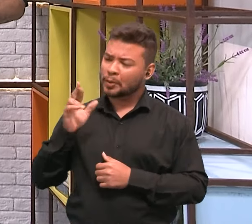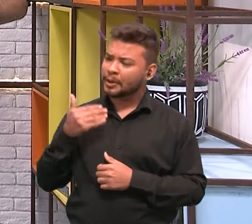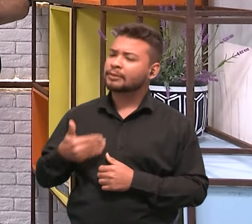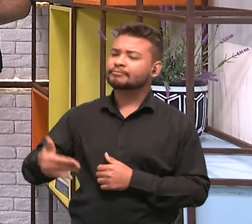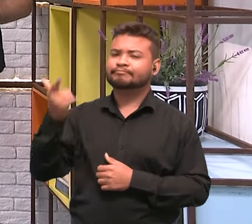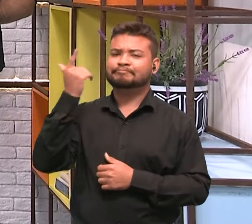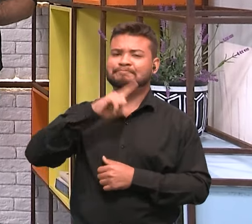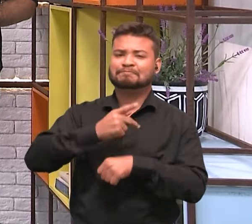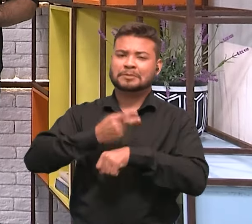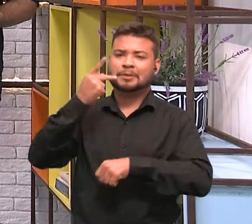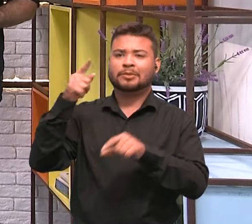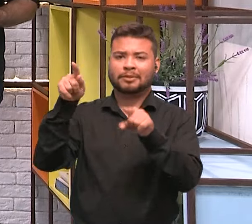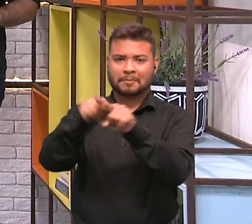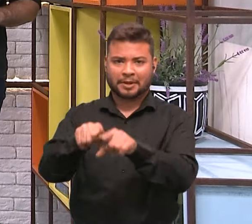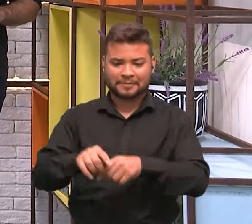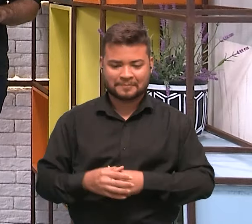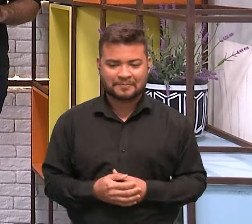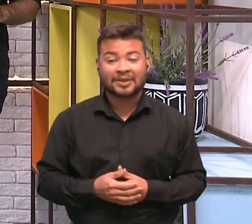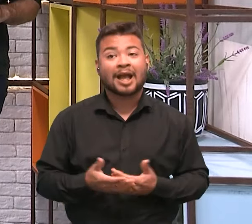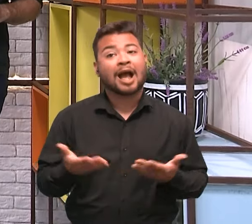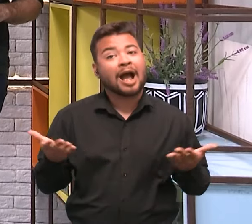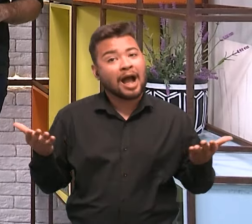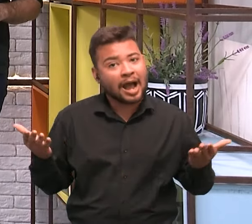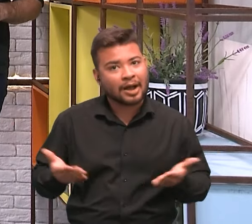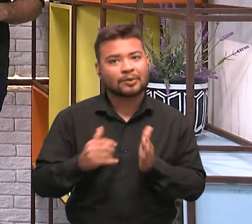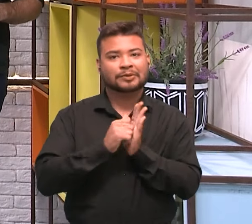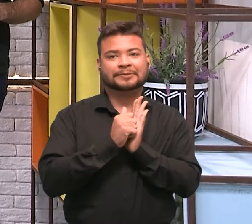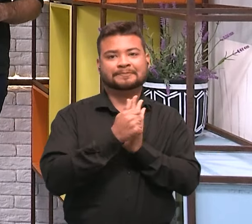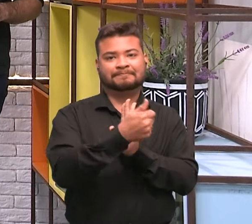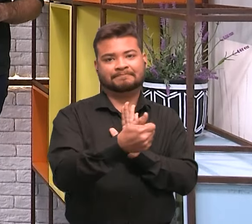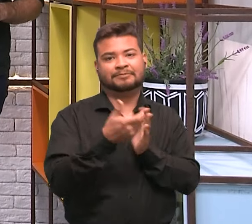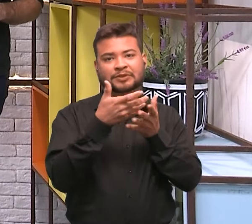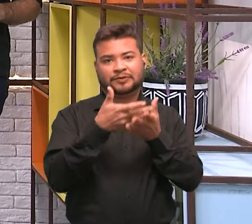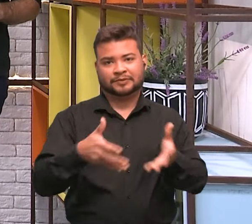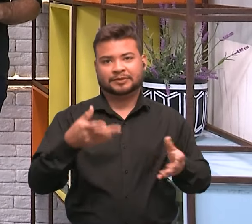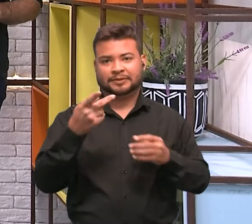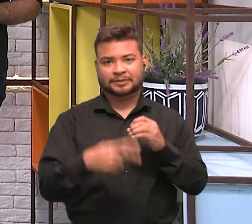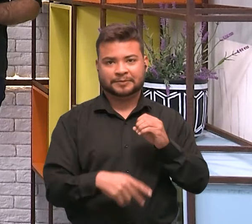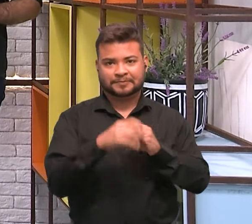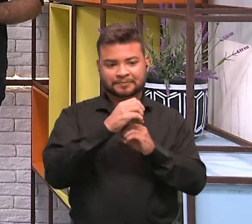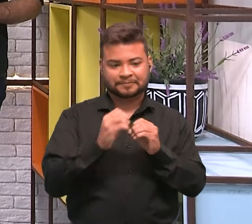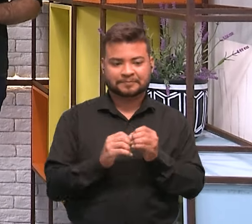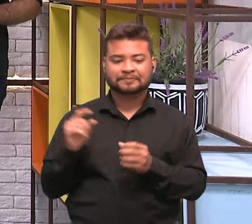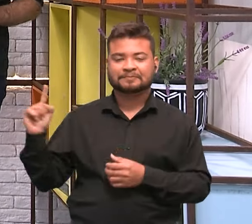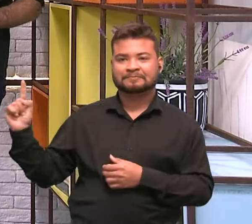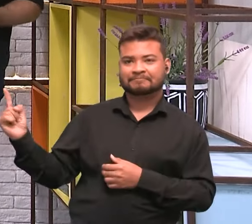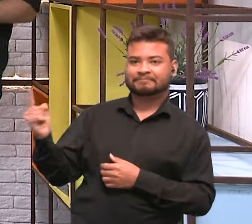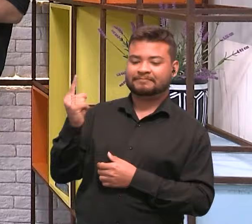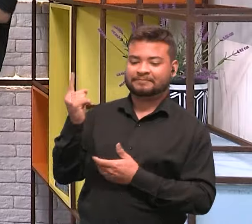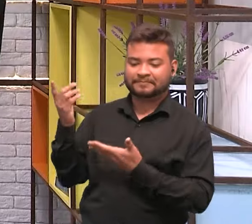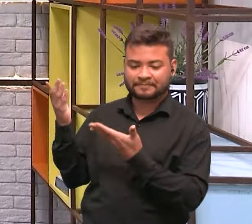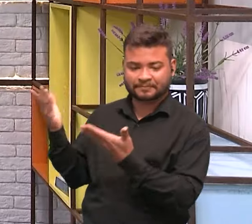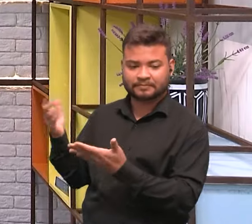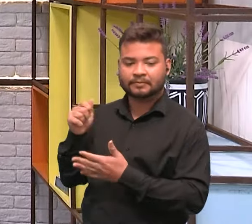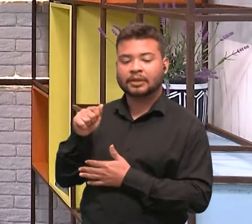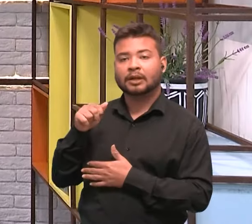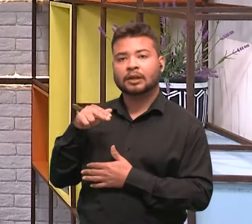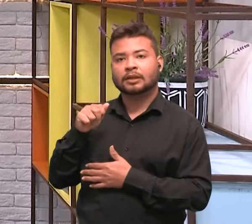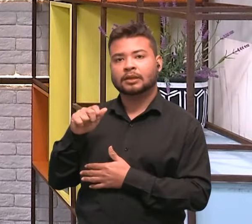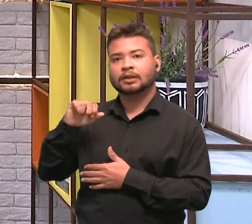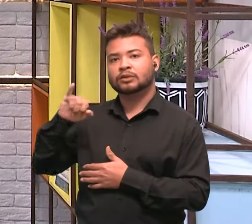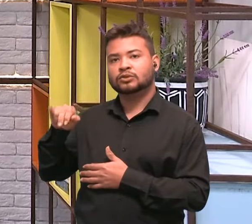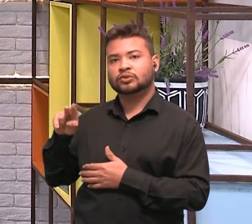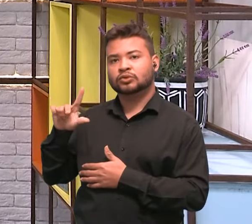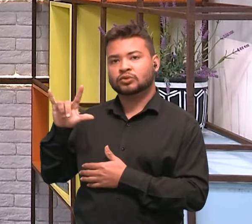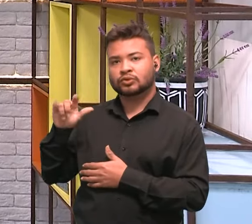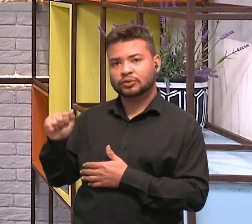eles também. Agora sim, nós vamos para a nossa agenda de eventos e serviços. Quem traz a agenda hoje da Universidade para a gente, a Ana Júlia, que já está